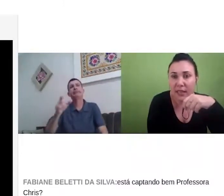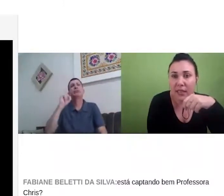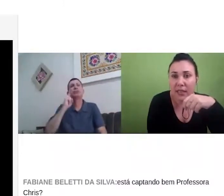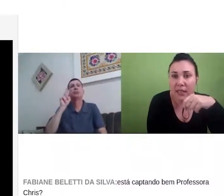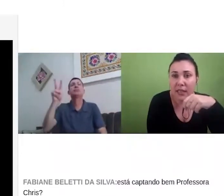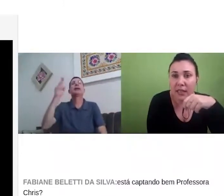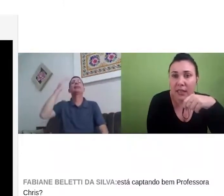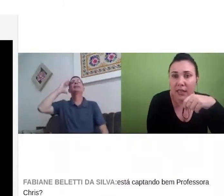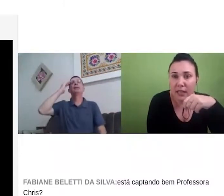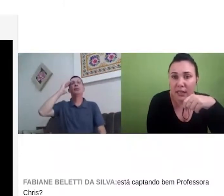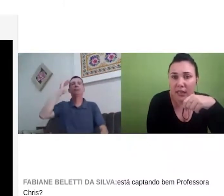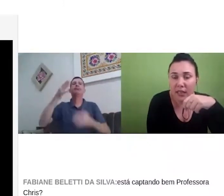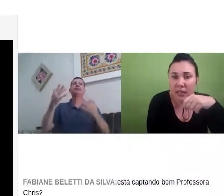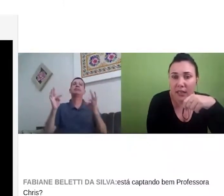né,